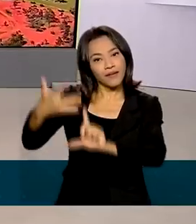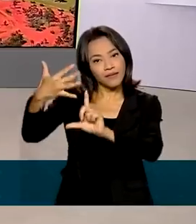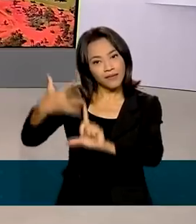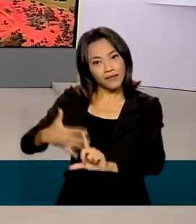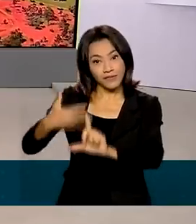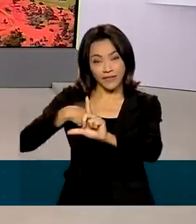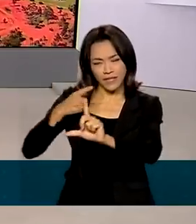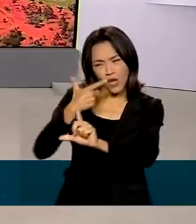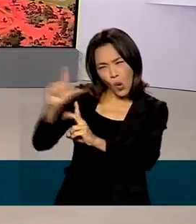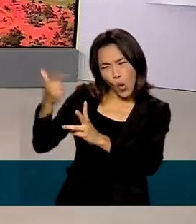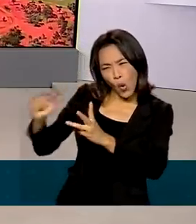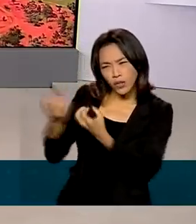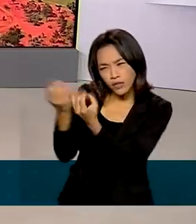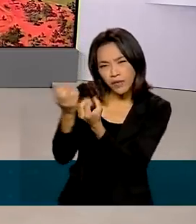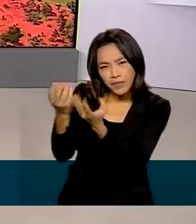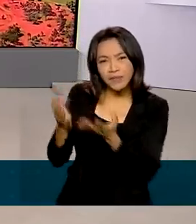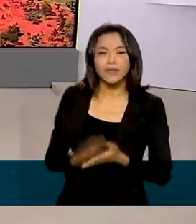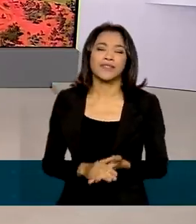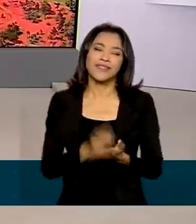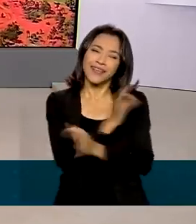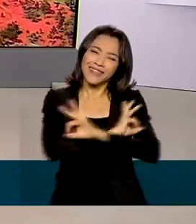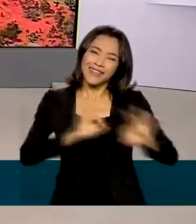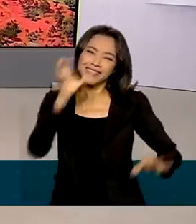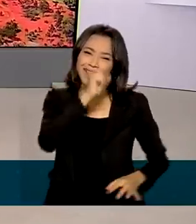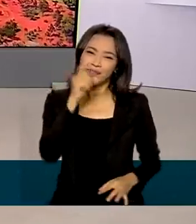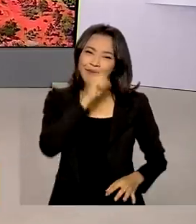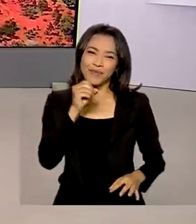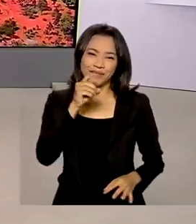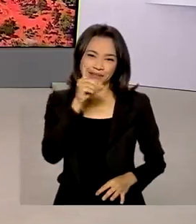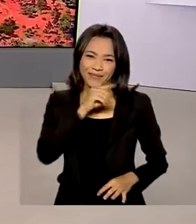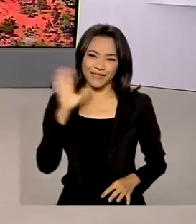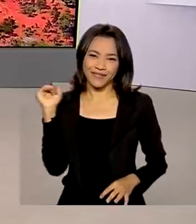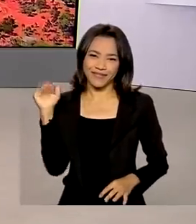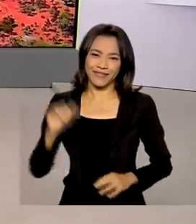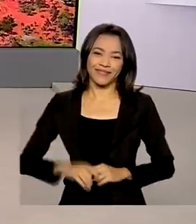encontra outras notícias. Um excelente fim de semana para você. Tchau, tchau.